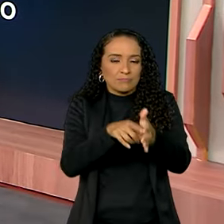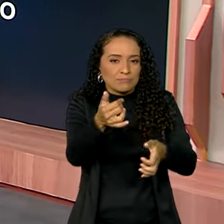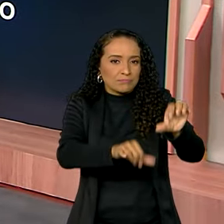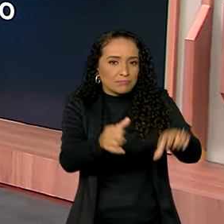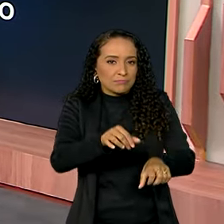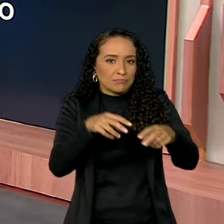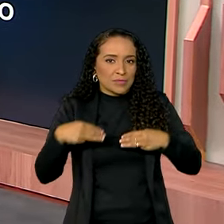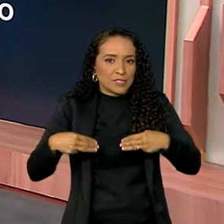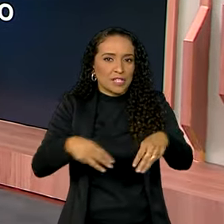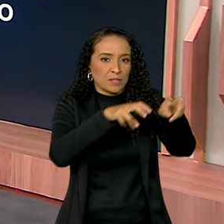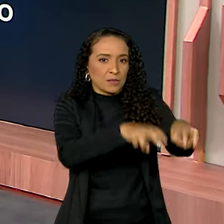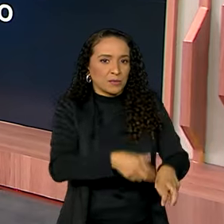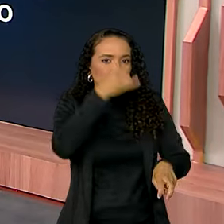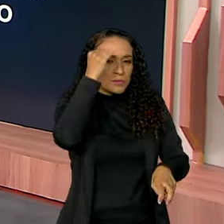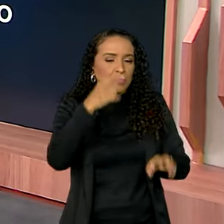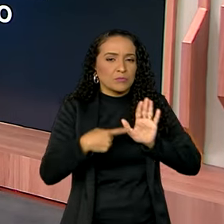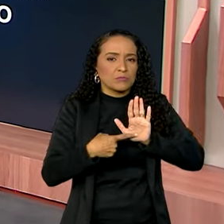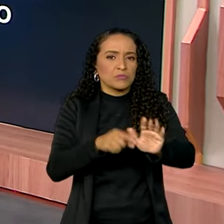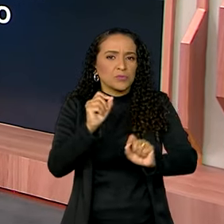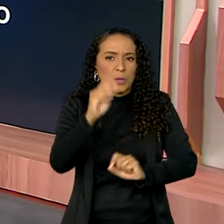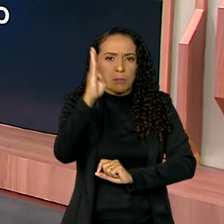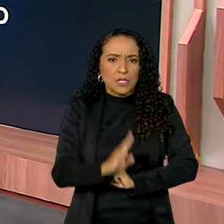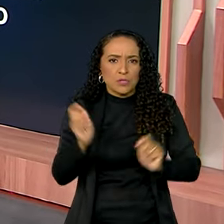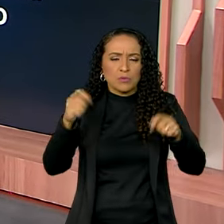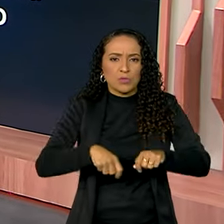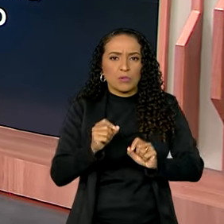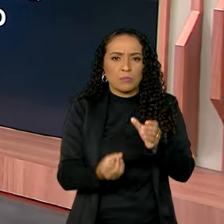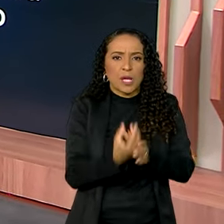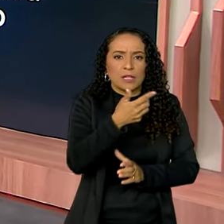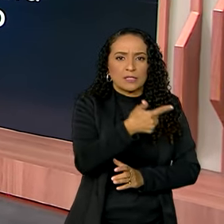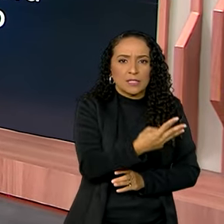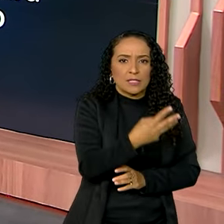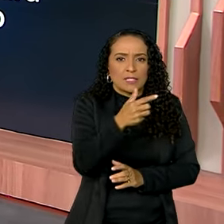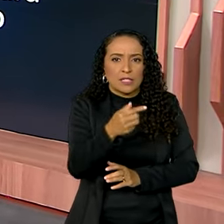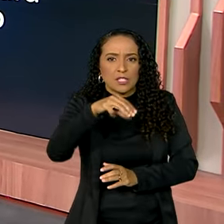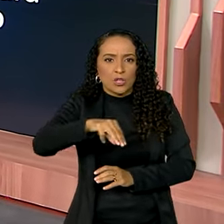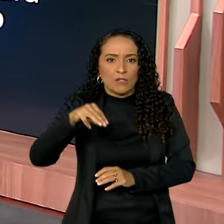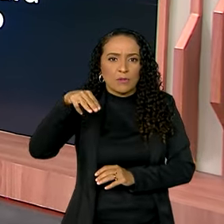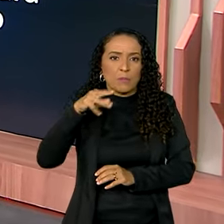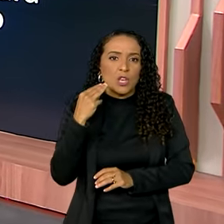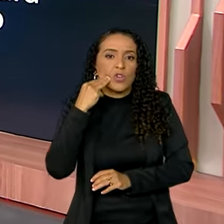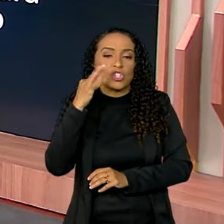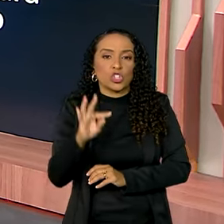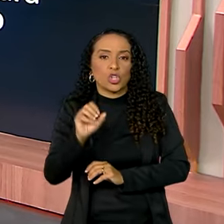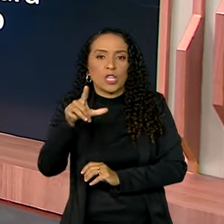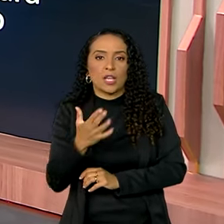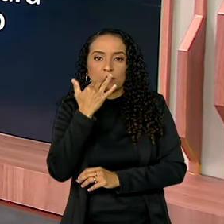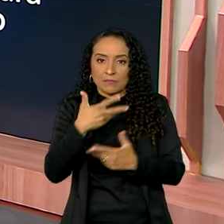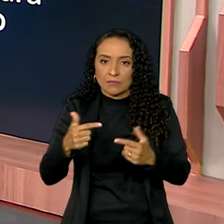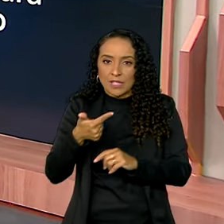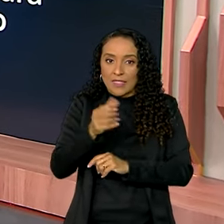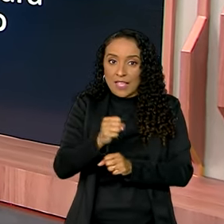da Agricultura e Pecuária projeta que o Brasil vai produzir 379 milhões de toneladas de alimentos nos próximos